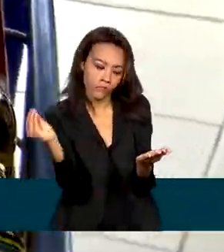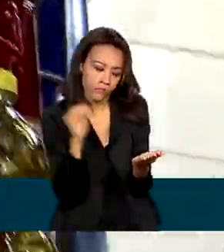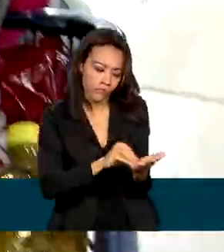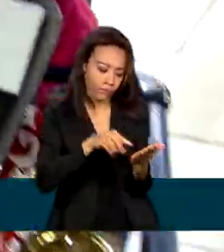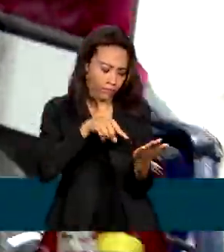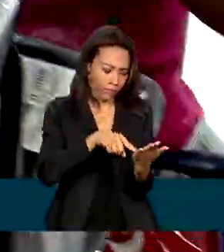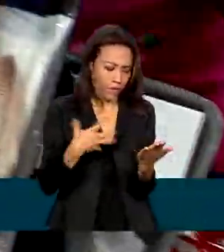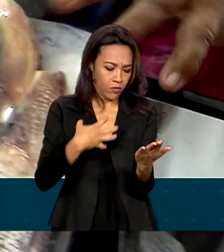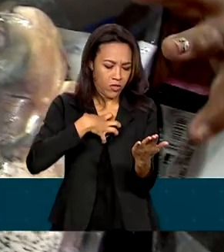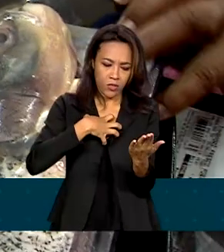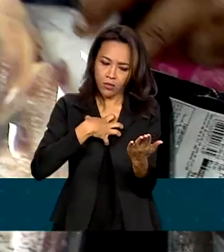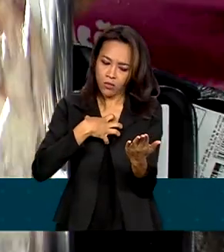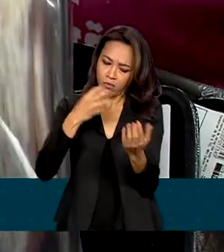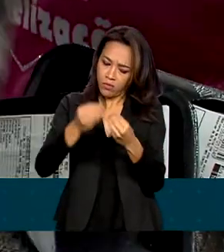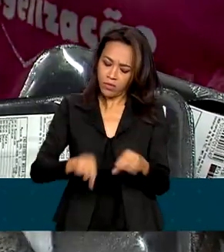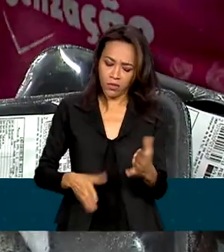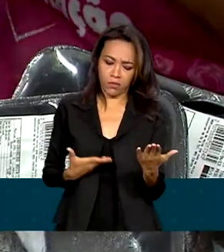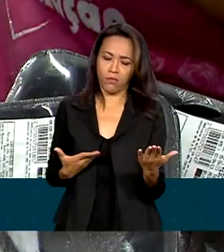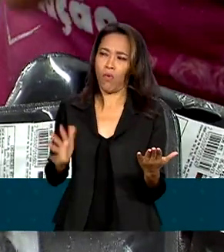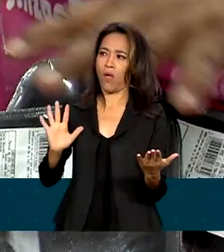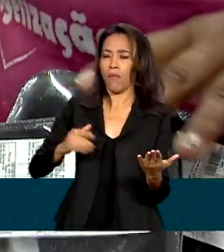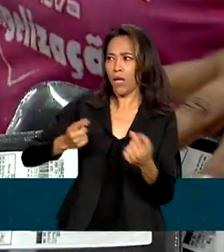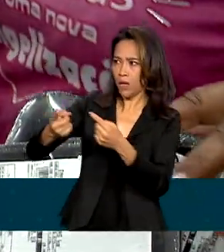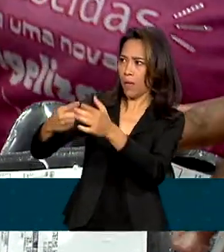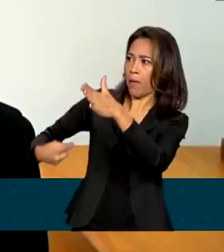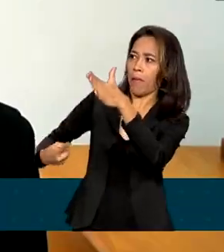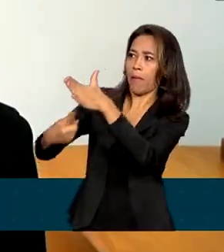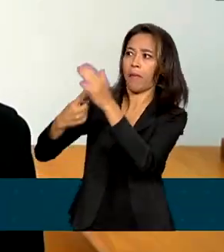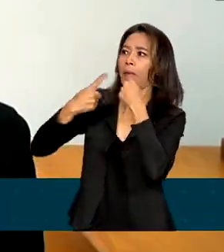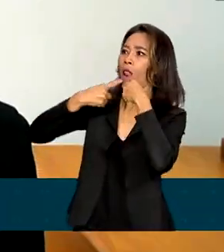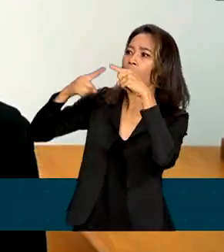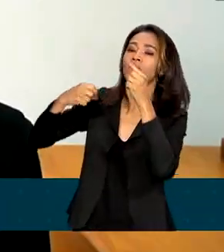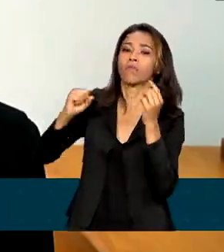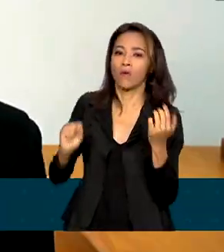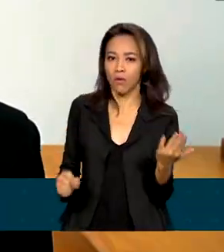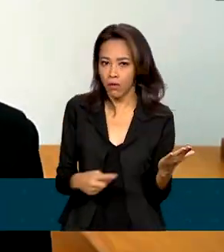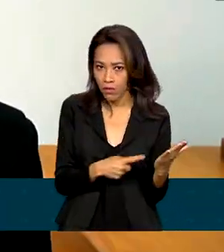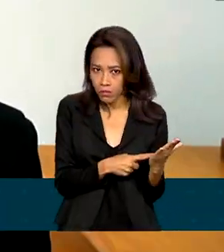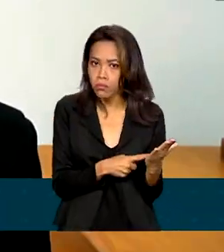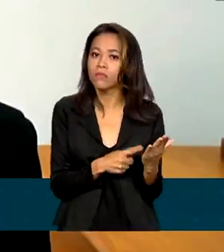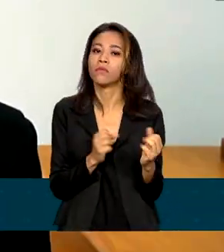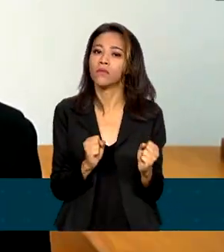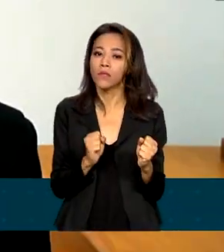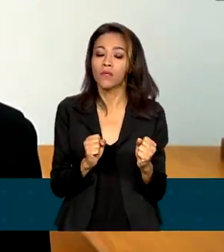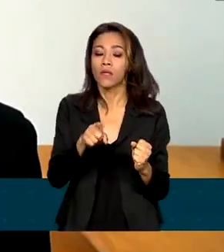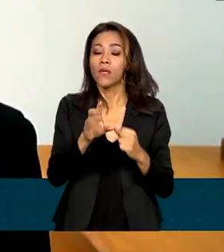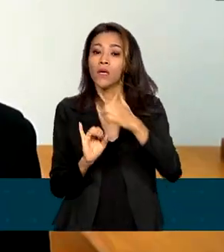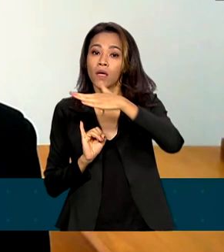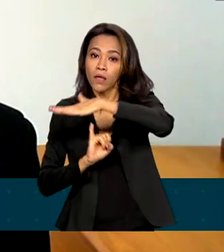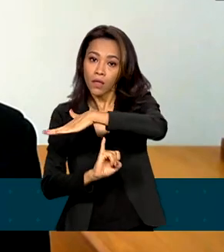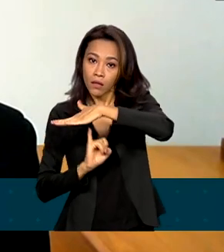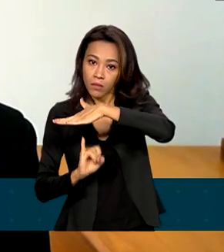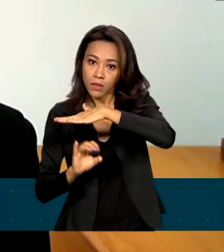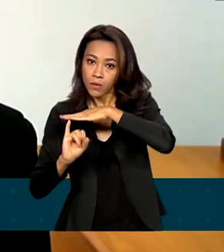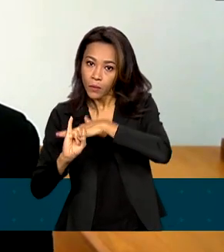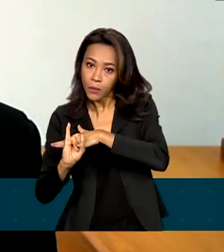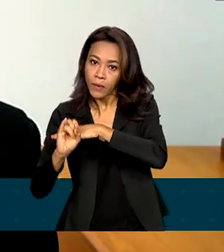consumidor se sinta prejudicado, pode fazer uma denúncia. Na página do Inetro, existe um